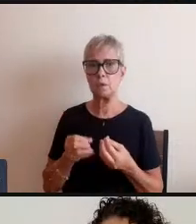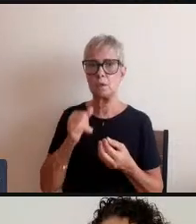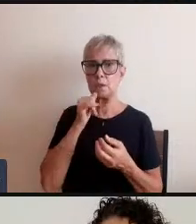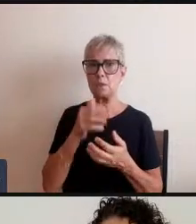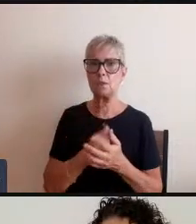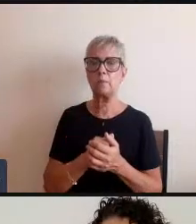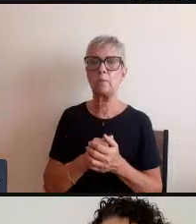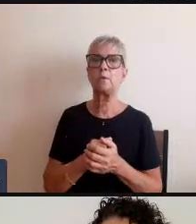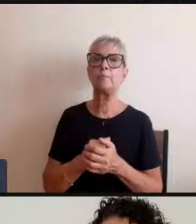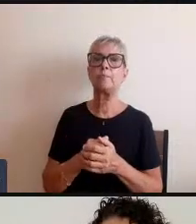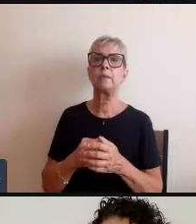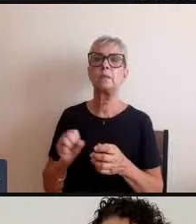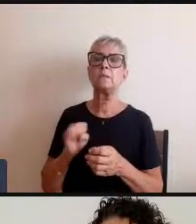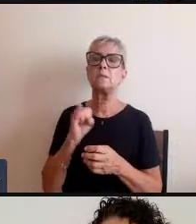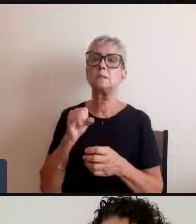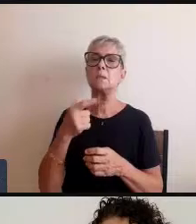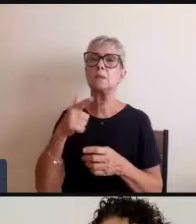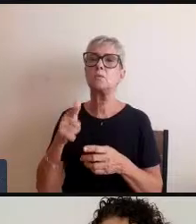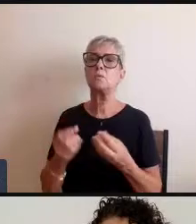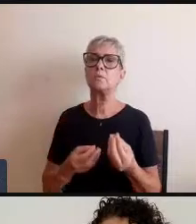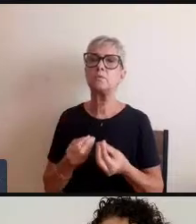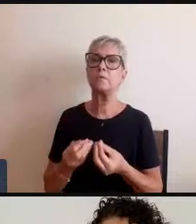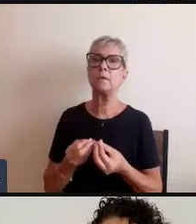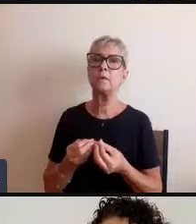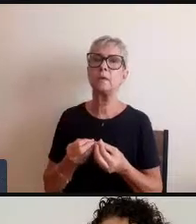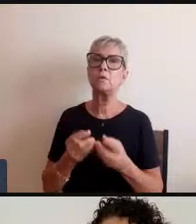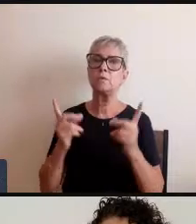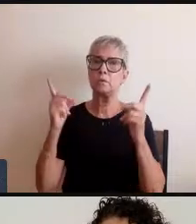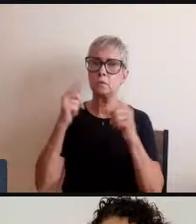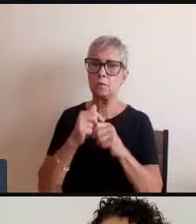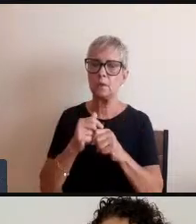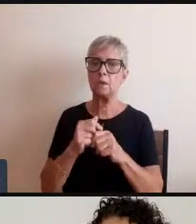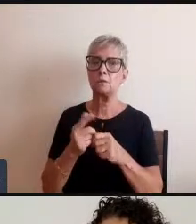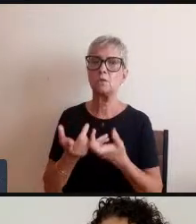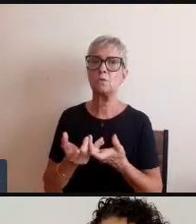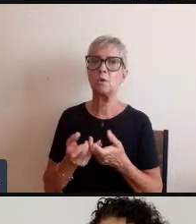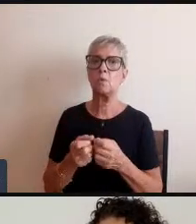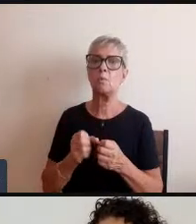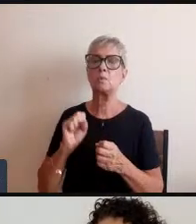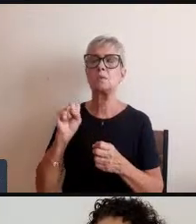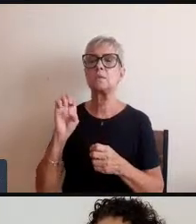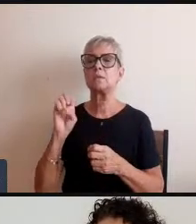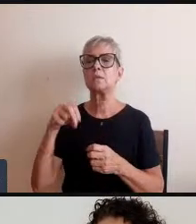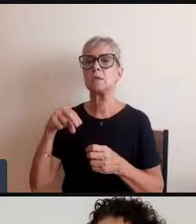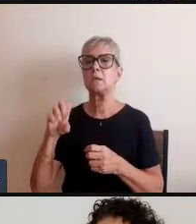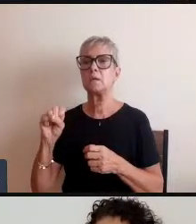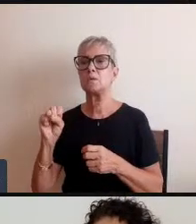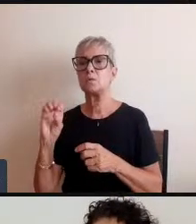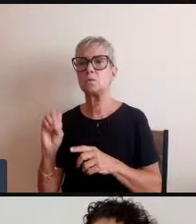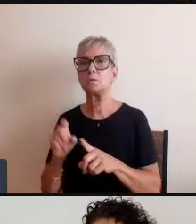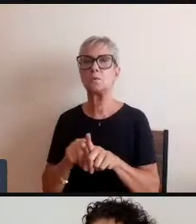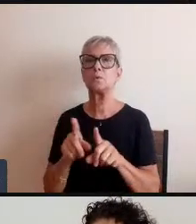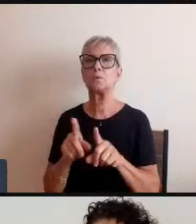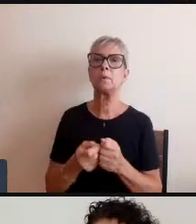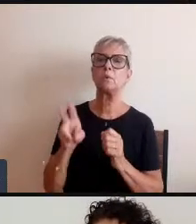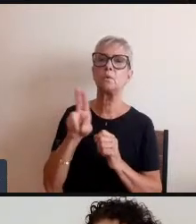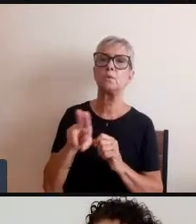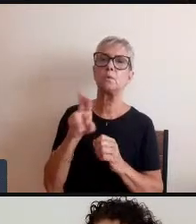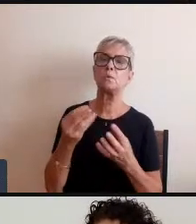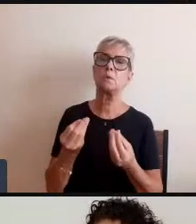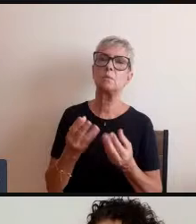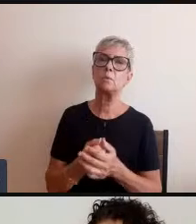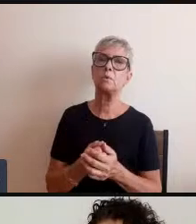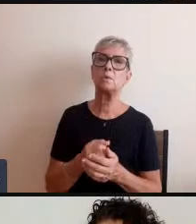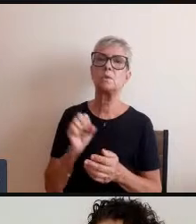que se não houver crise ou dissenso né que é uma palavra que ele utiliza bastante junto com o outro pensador europeu se não houver